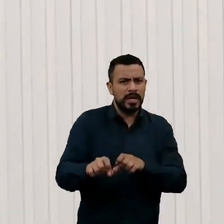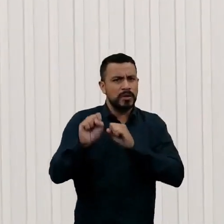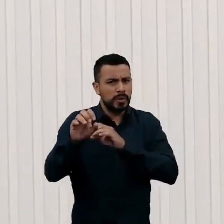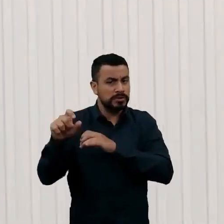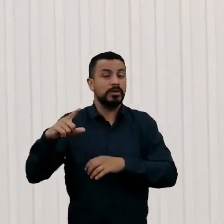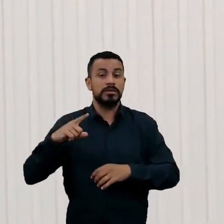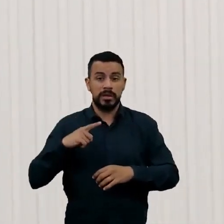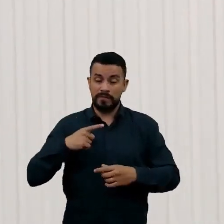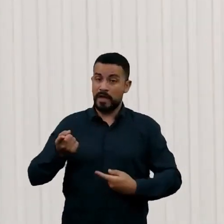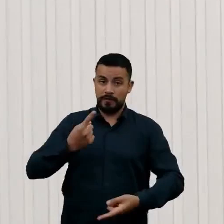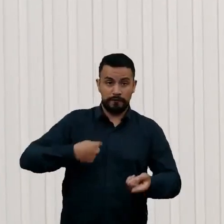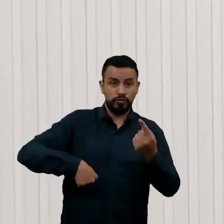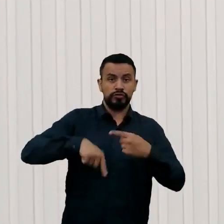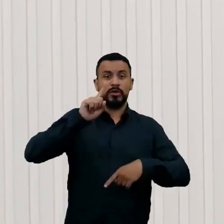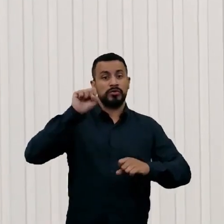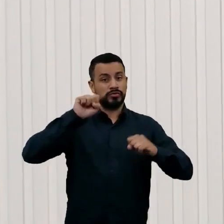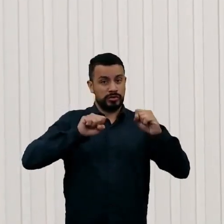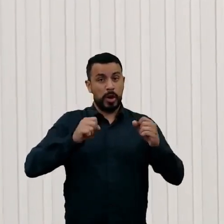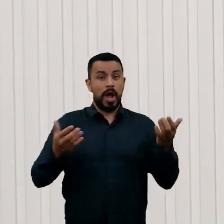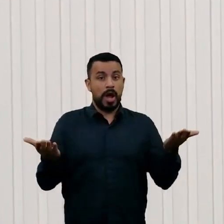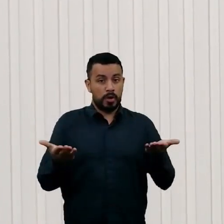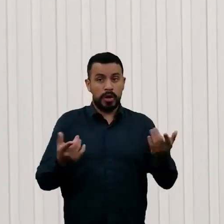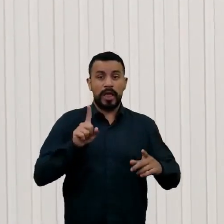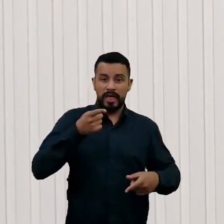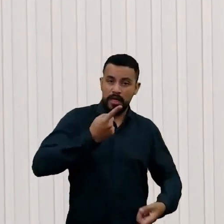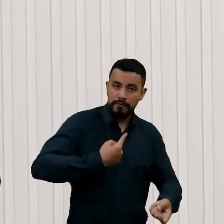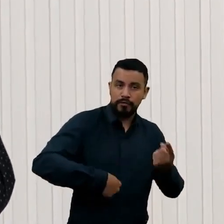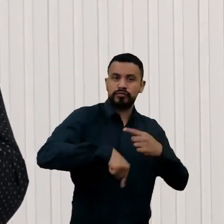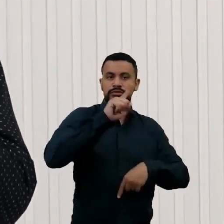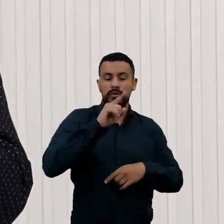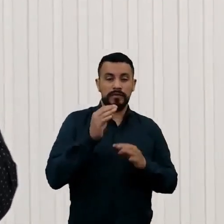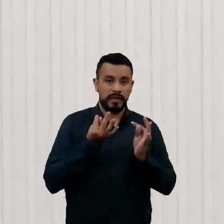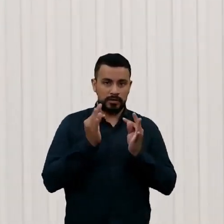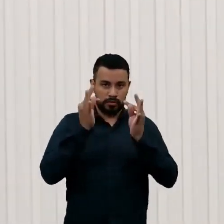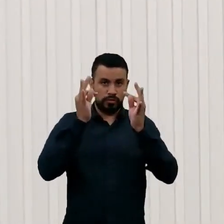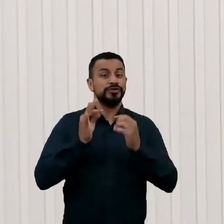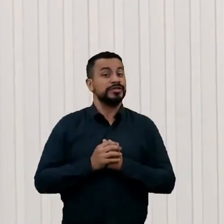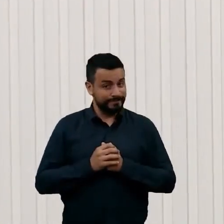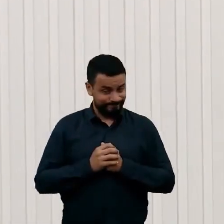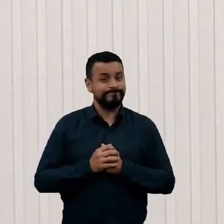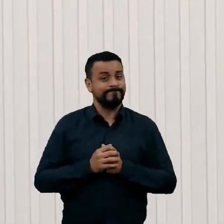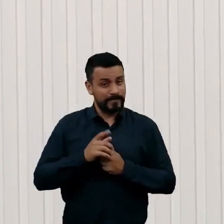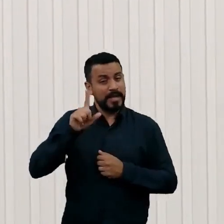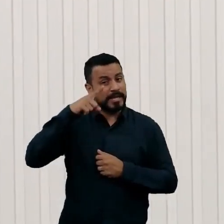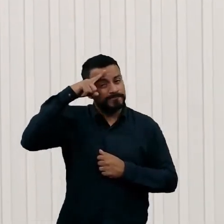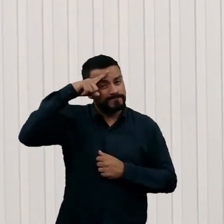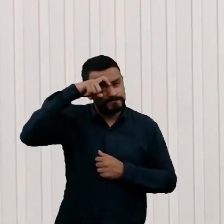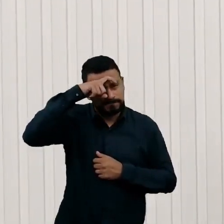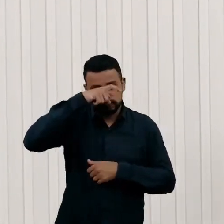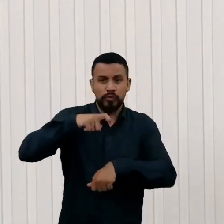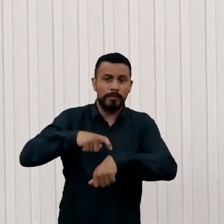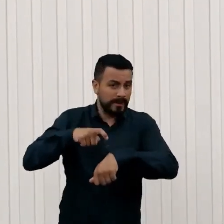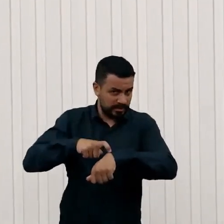industrial e agora estamos na revolução tecnológica. É a complexidade que temos que entender agora. Criamos